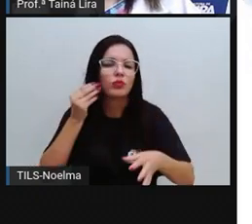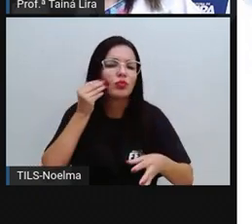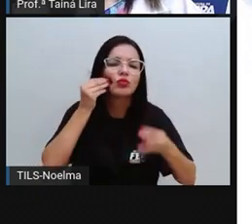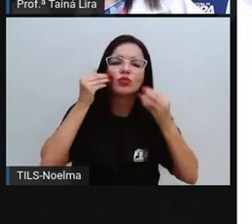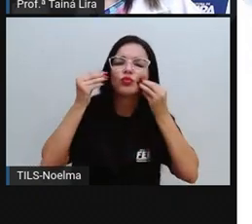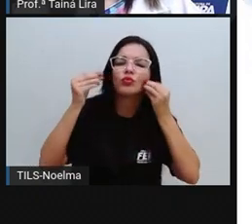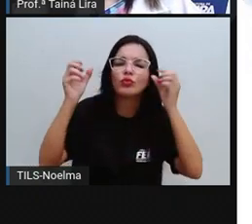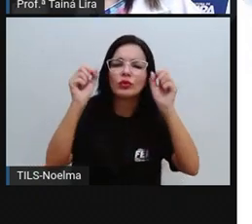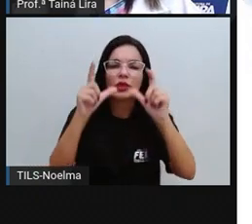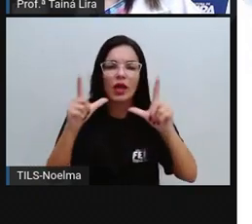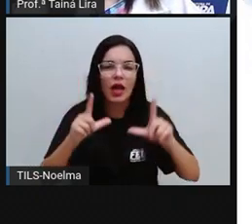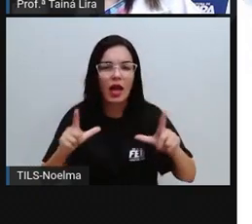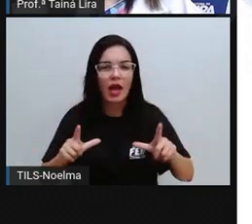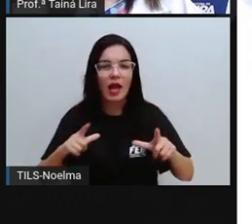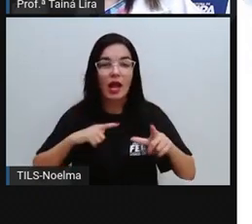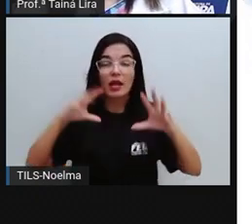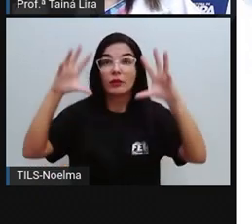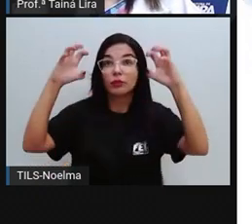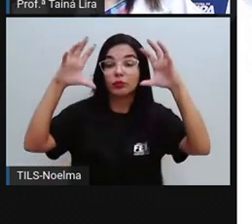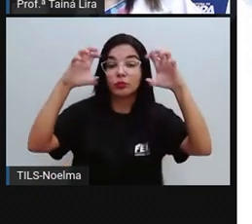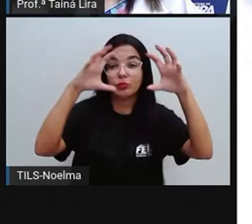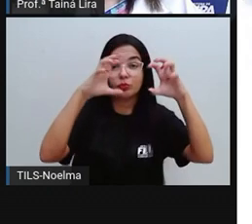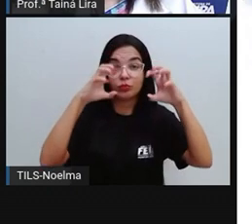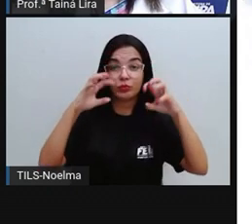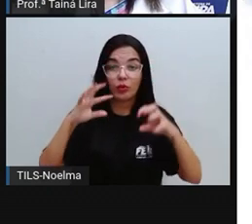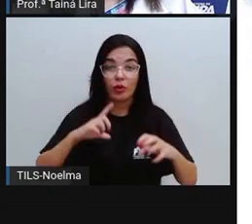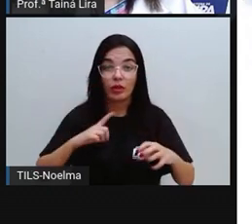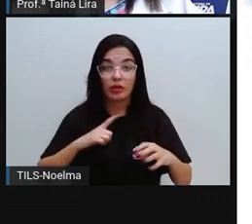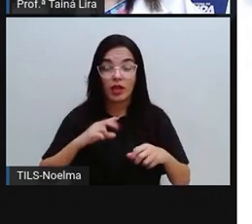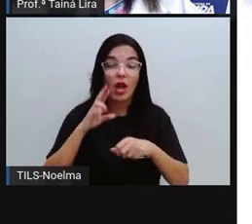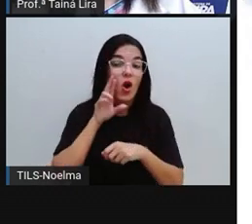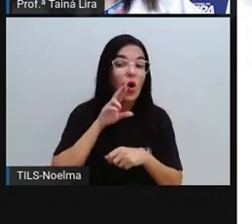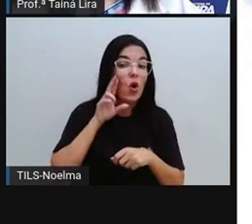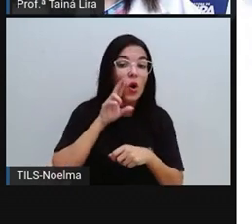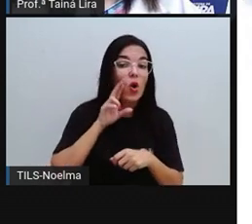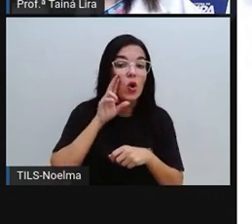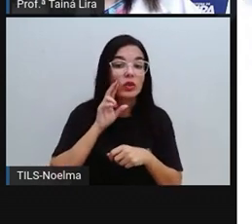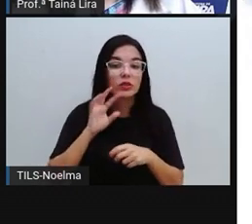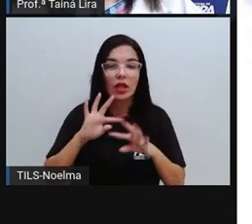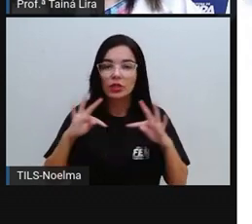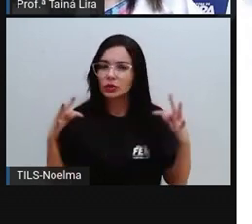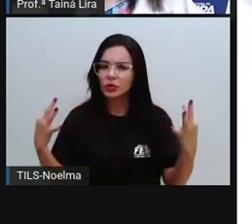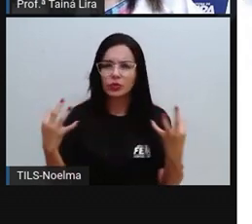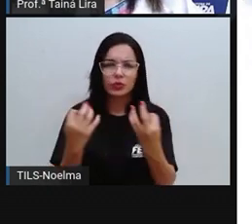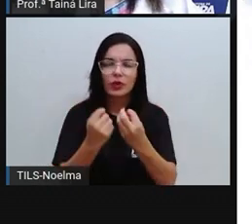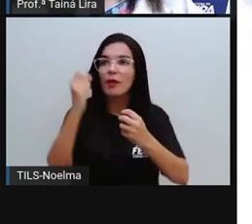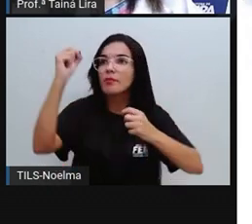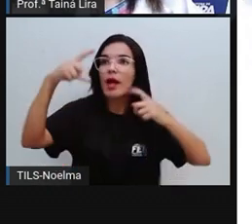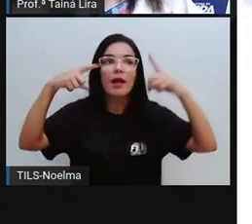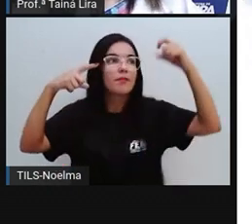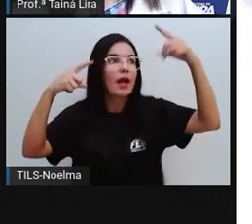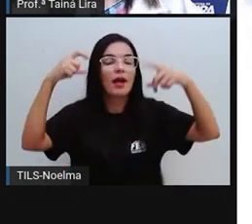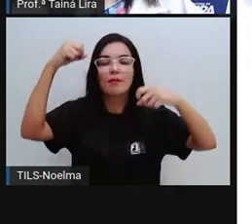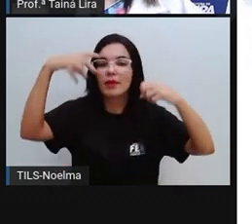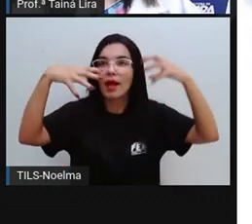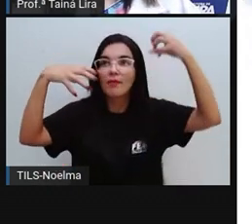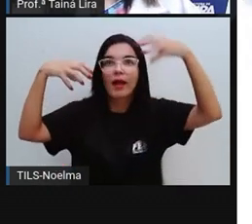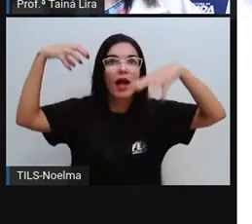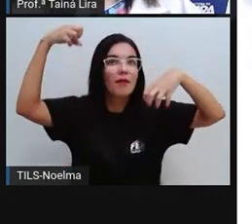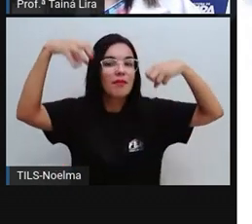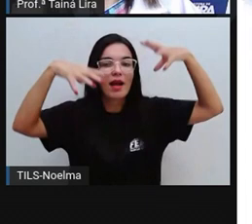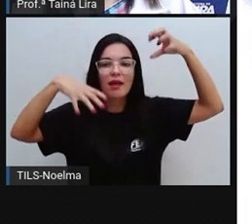Tudo em volta, colorindo, com suas luzes a piscar. Basta imaginar e ele está